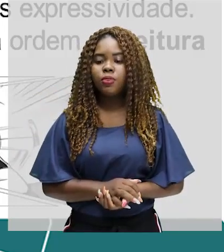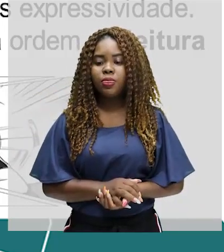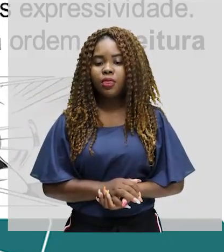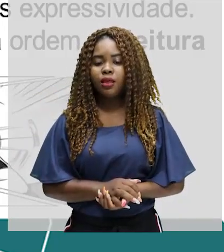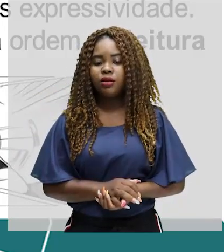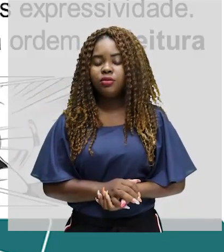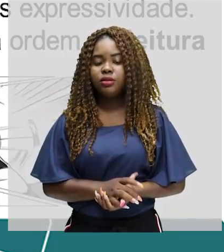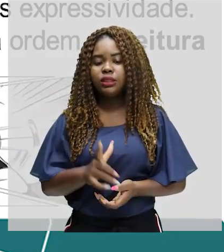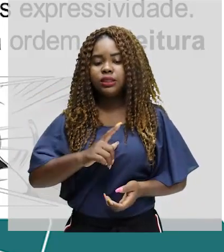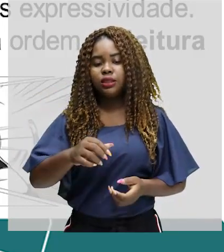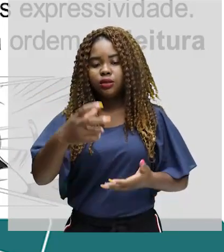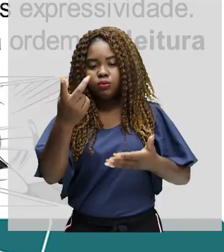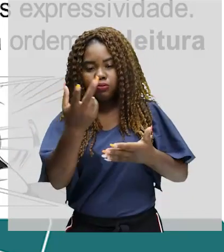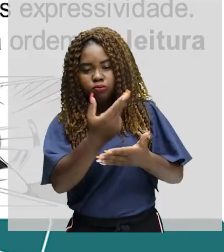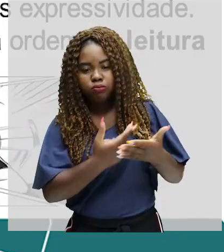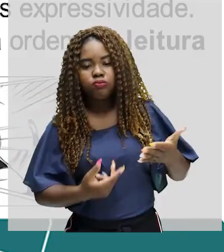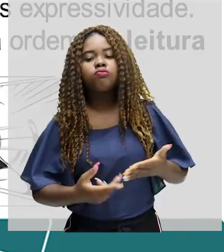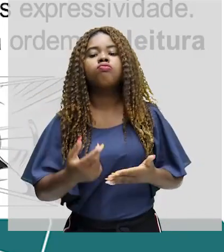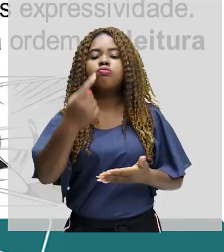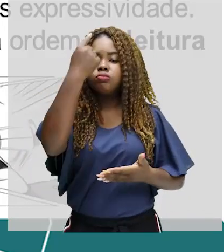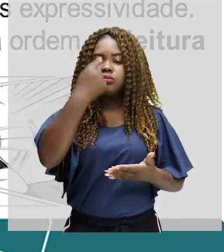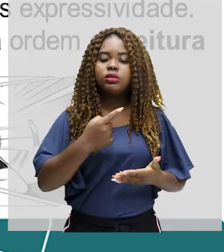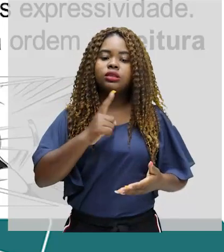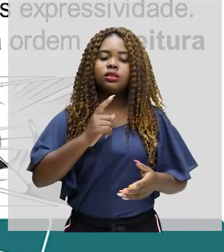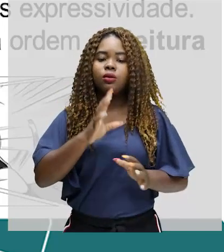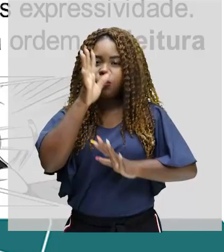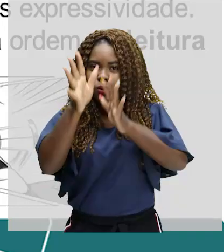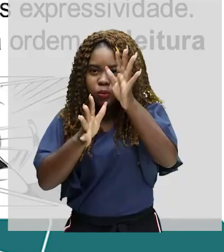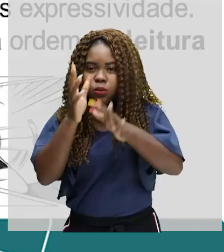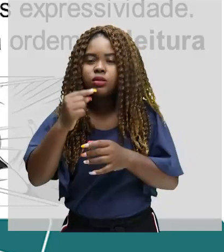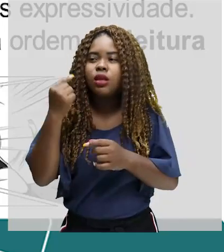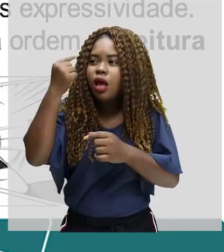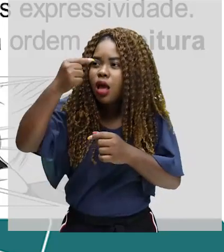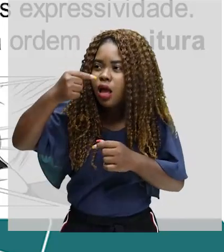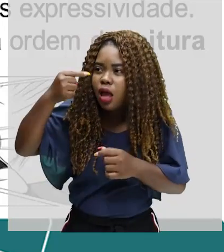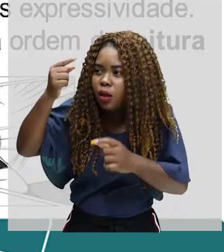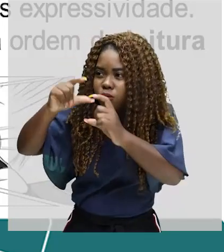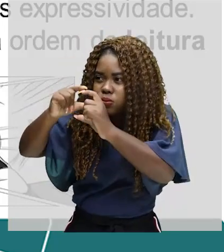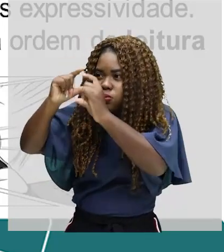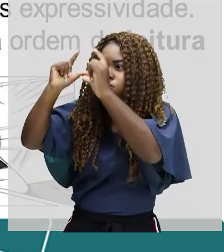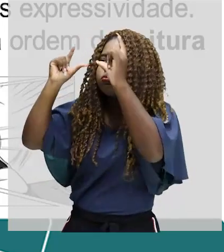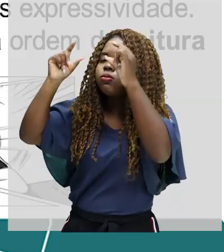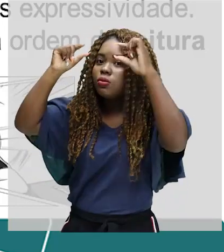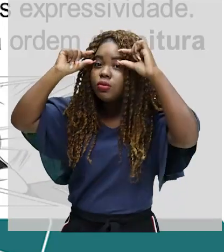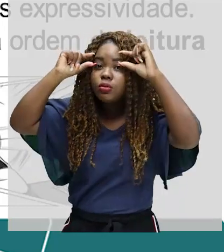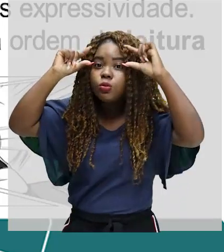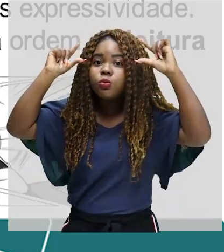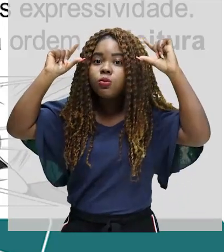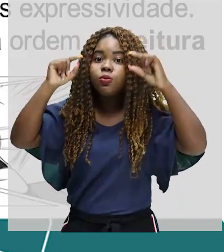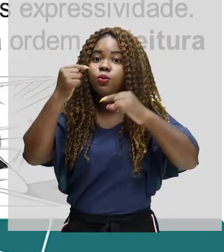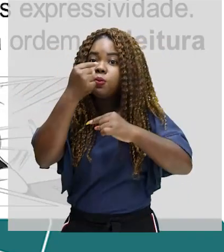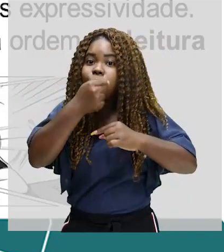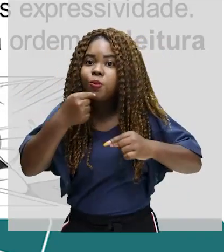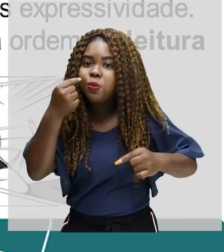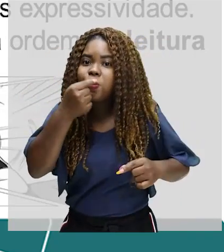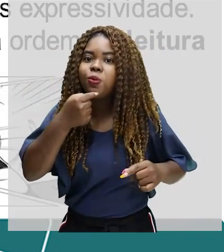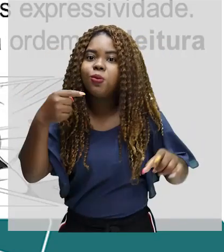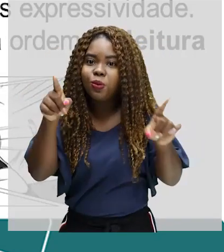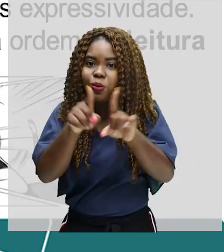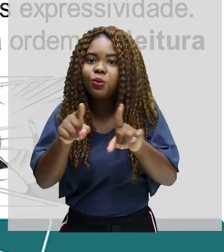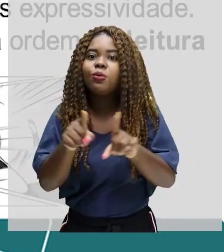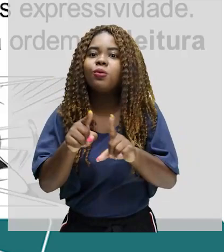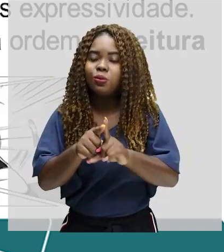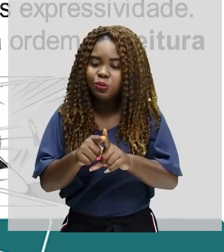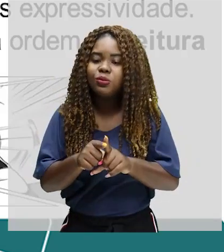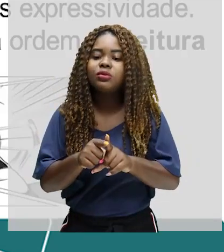desenhos das personagens é caracterizado pelo exagero dos olhos, sobrancelhas e boca. Tudo com o objetivo de atribuir-lhes mais